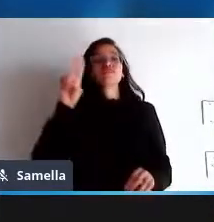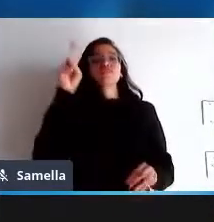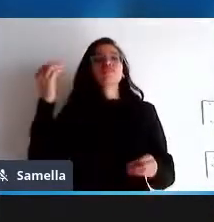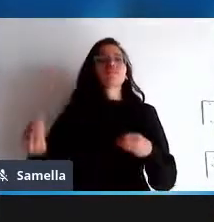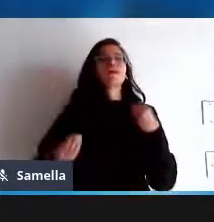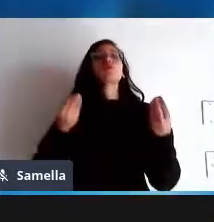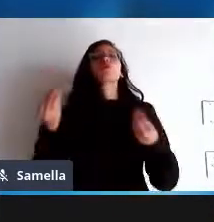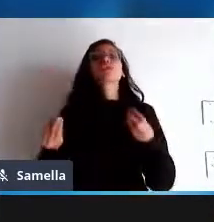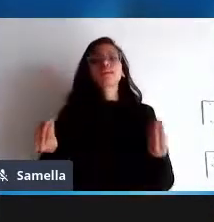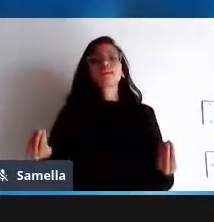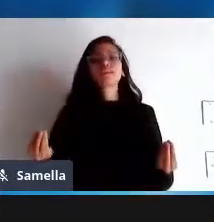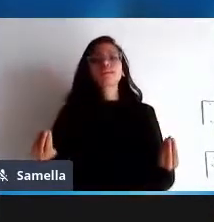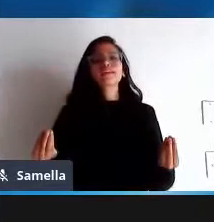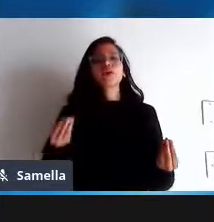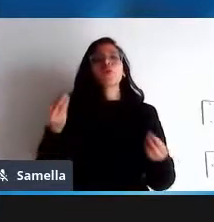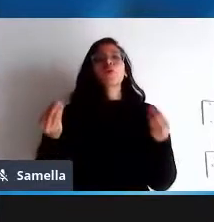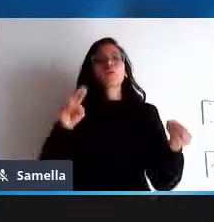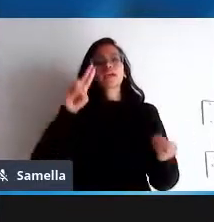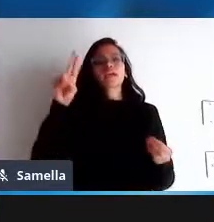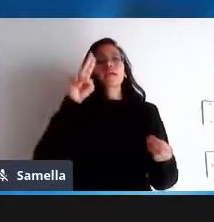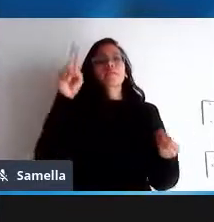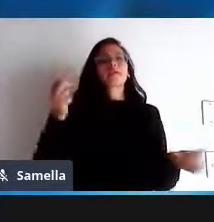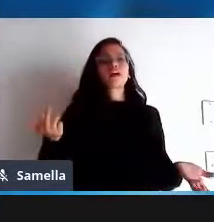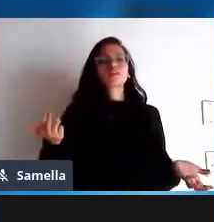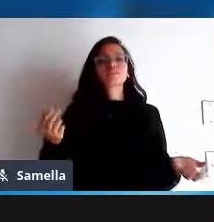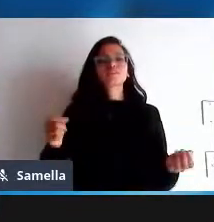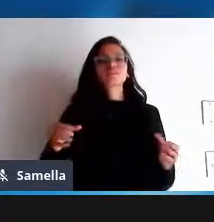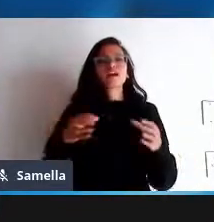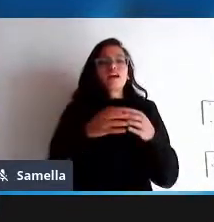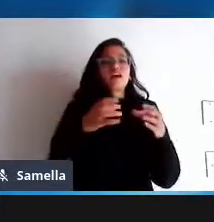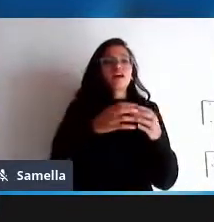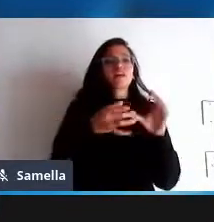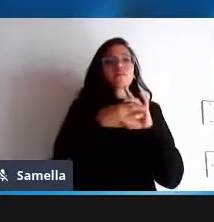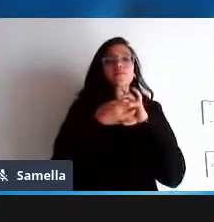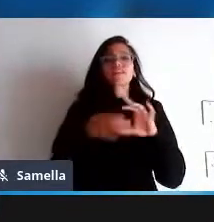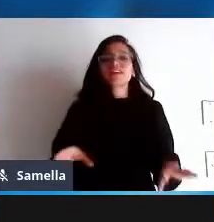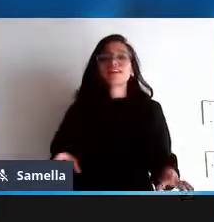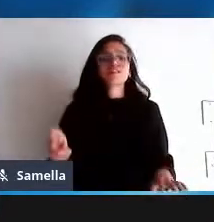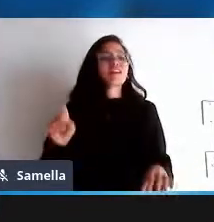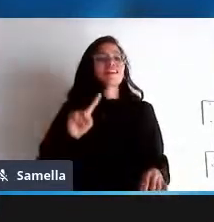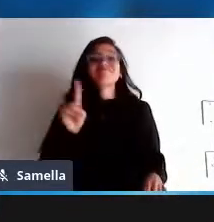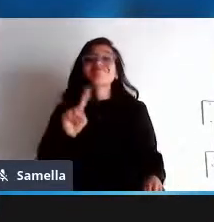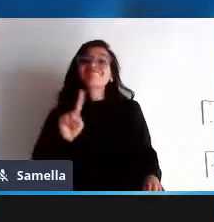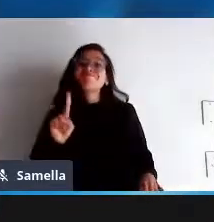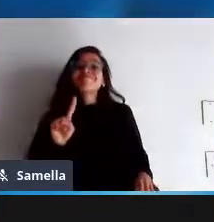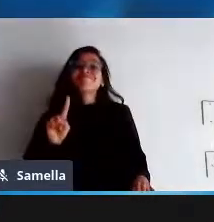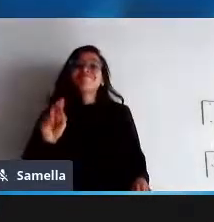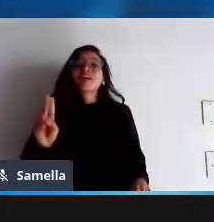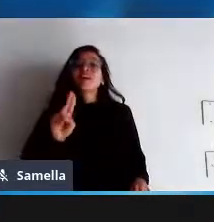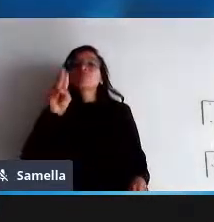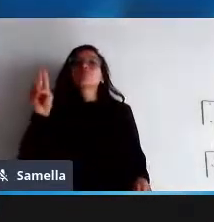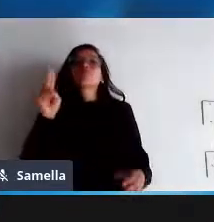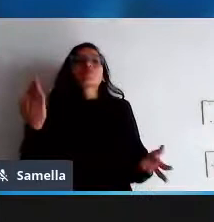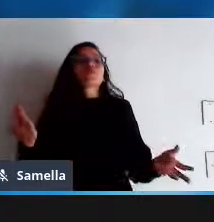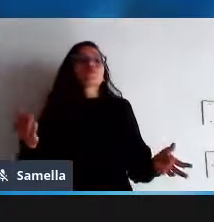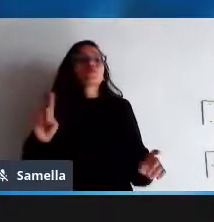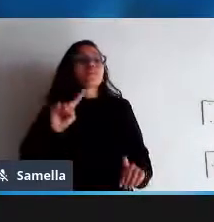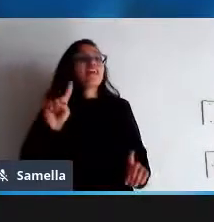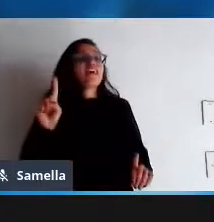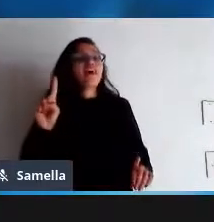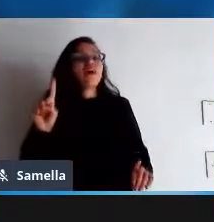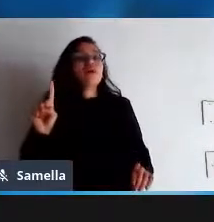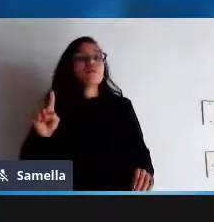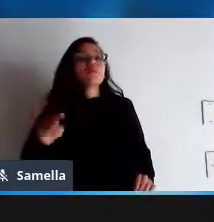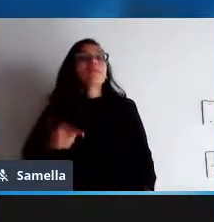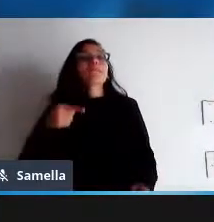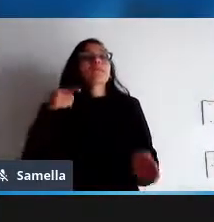funcione tá comunidade de software livre não é sobre funcionar mas é para questionar como que